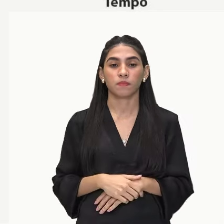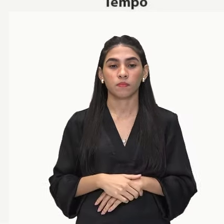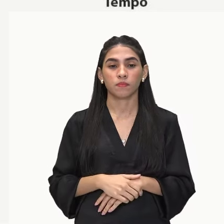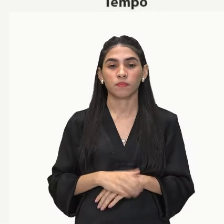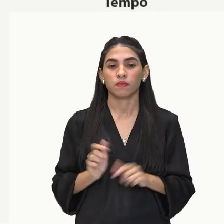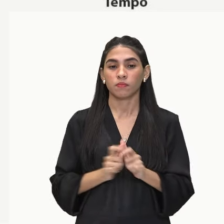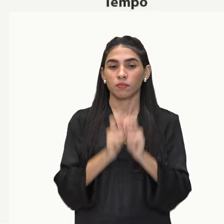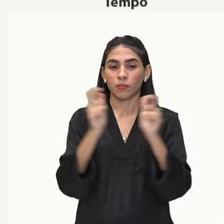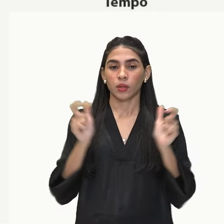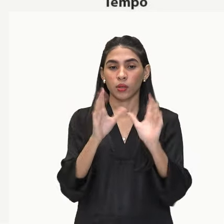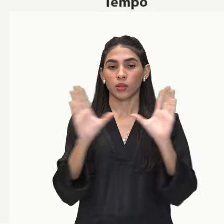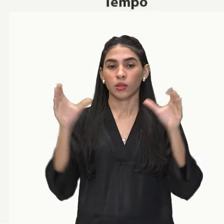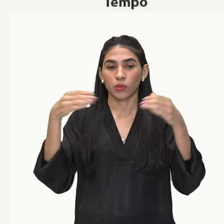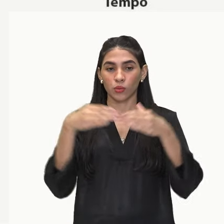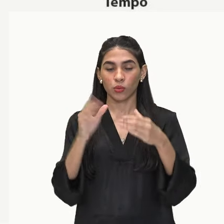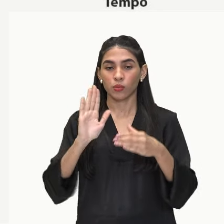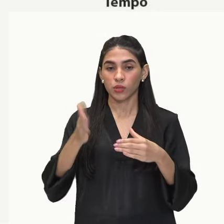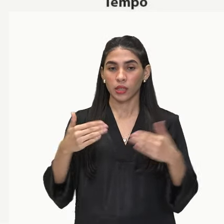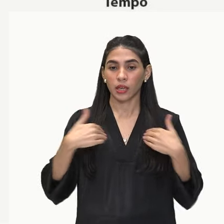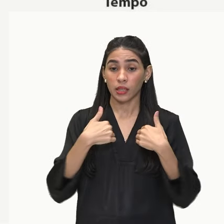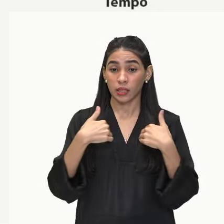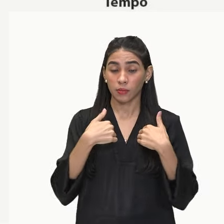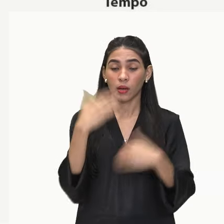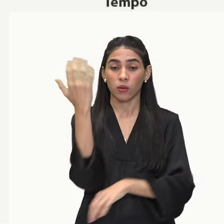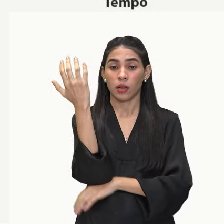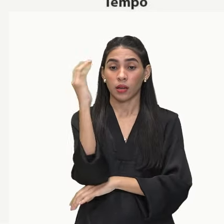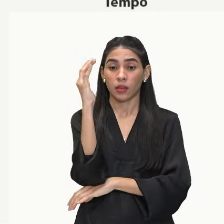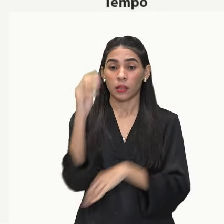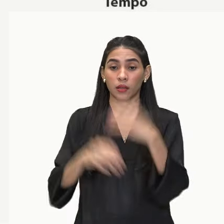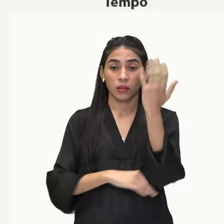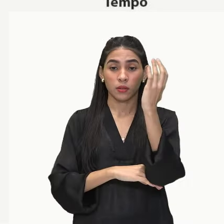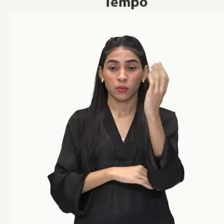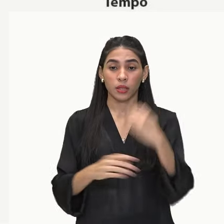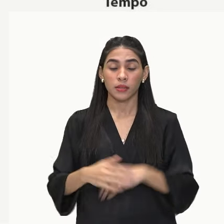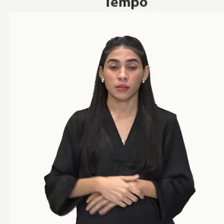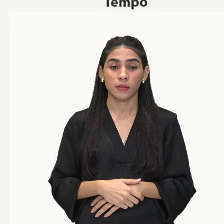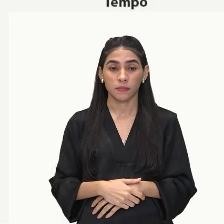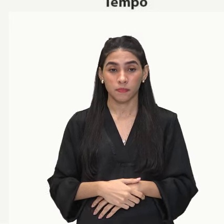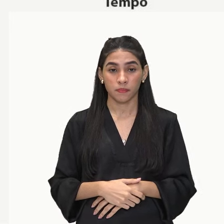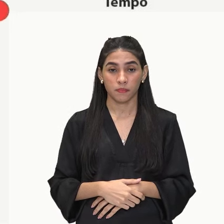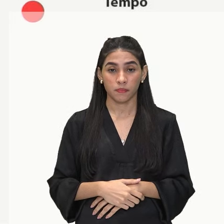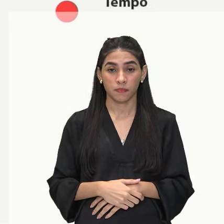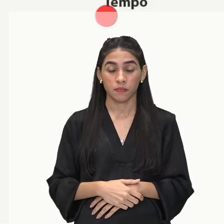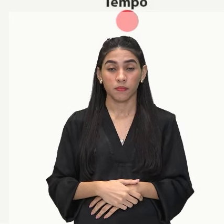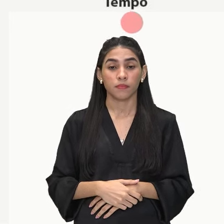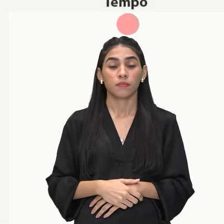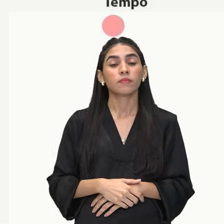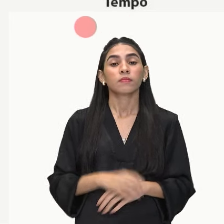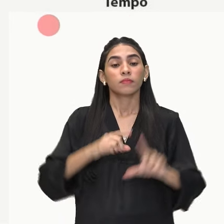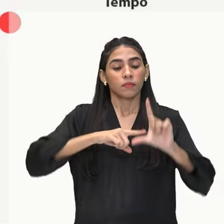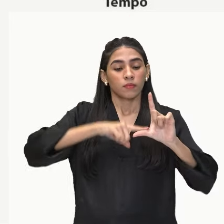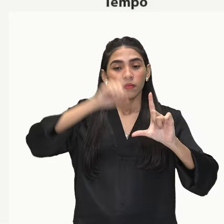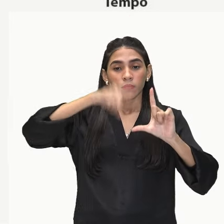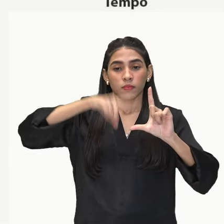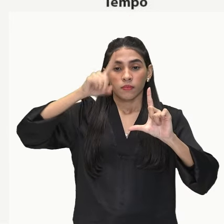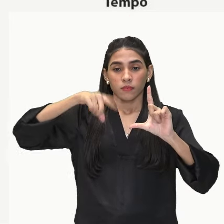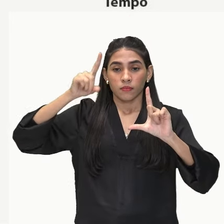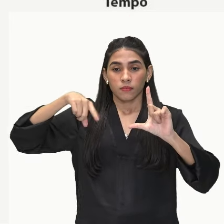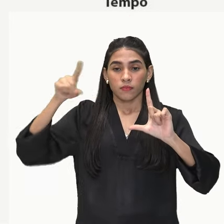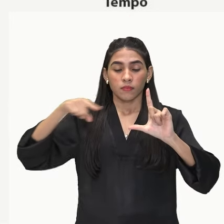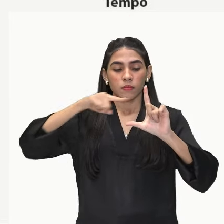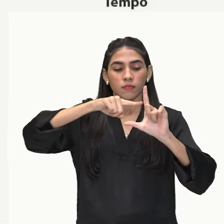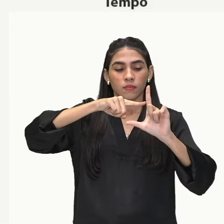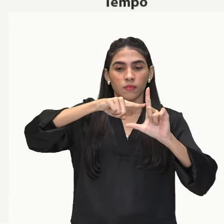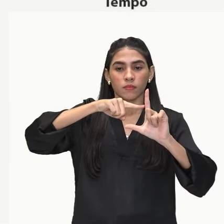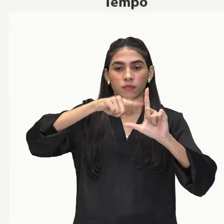maioria das populações que existem na natureza. Então, aqui a gente tem esse gráfico da curva S de crescimento